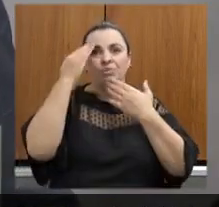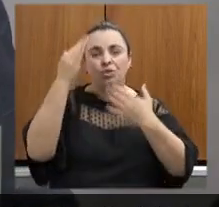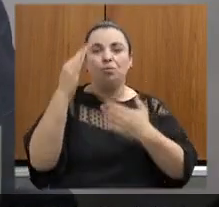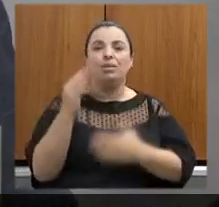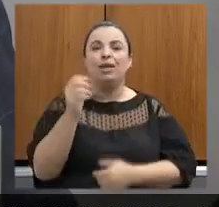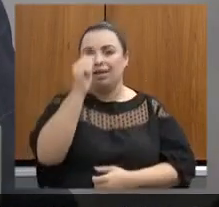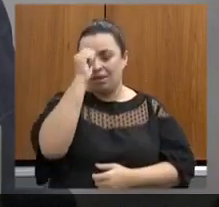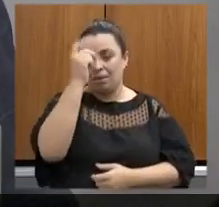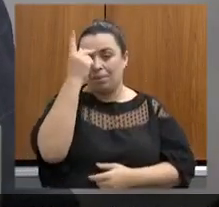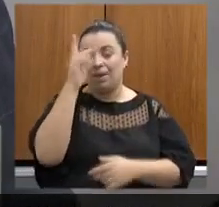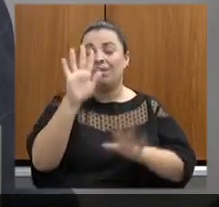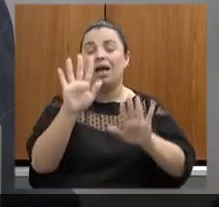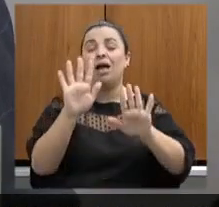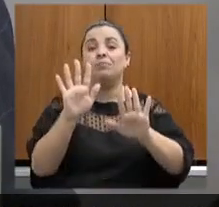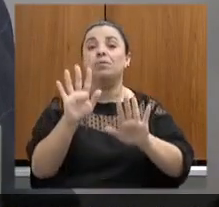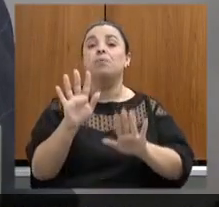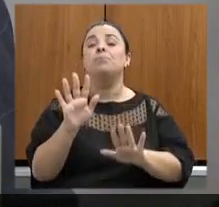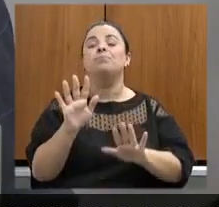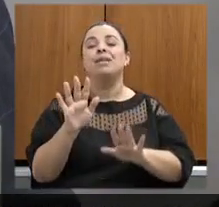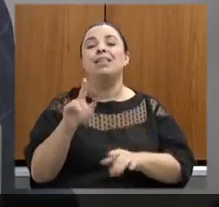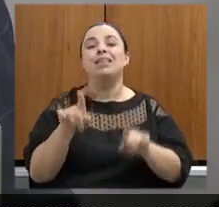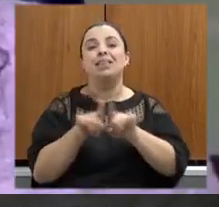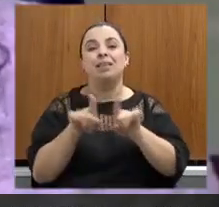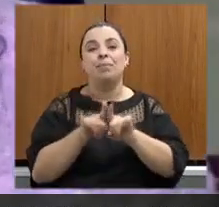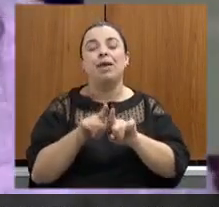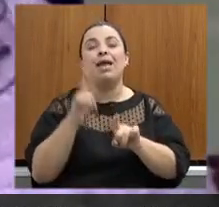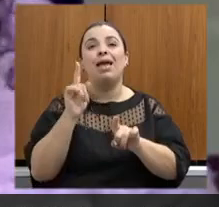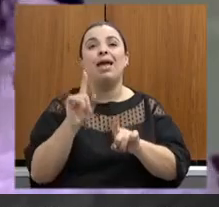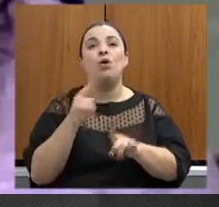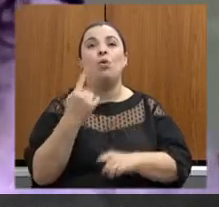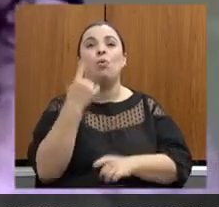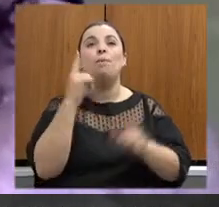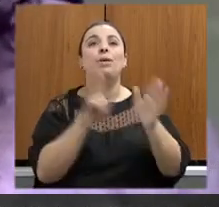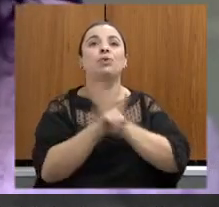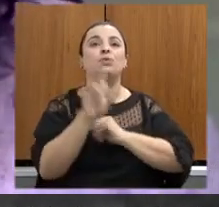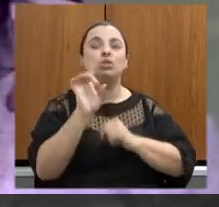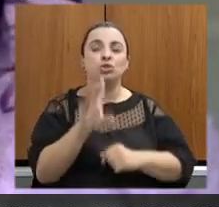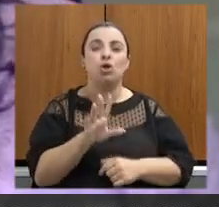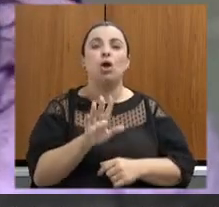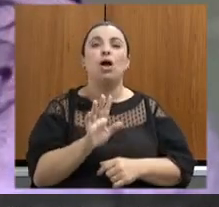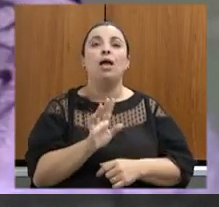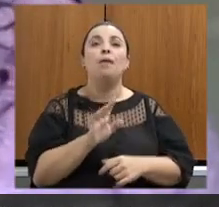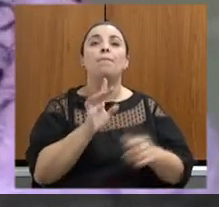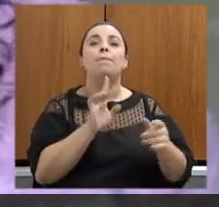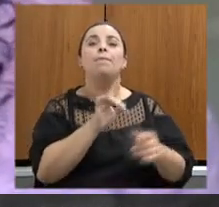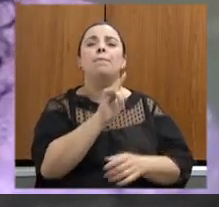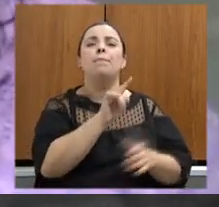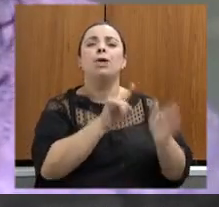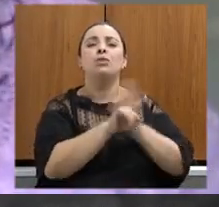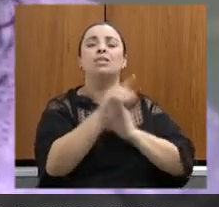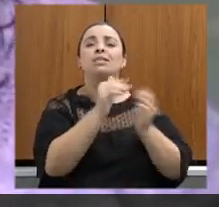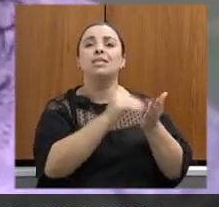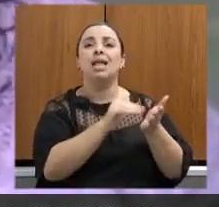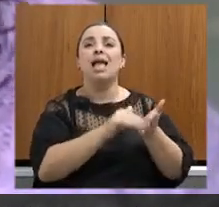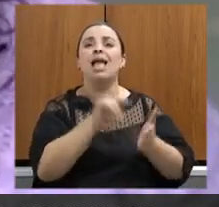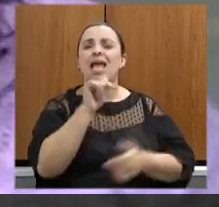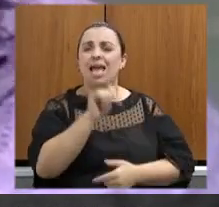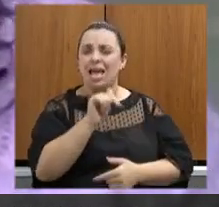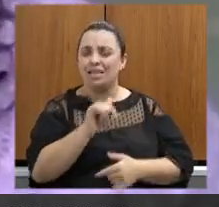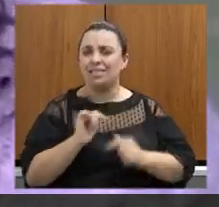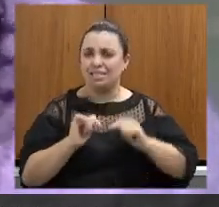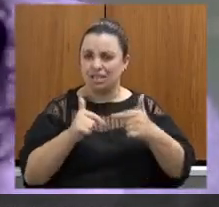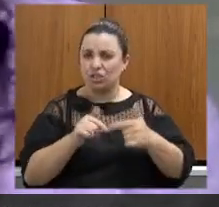para não encerrar sem pergunta e aproveitar a presença da secretária e perguntar se essas iniciativas vão